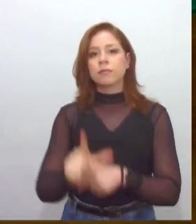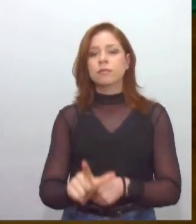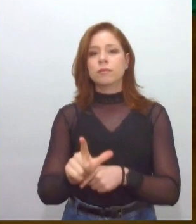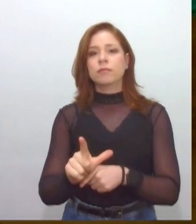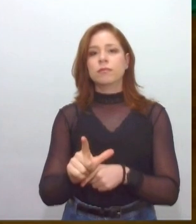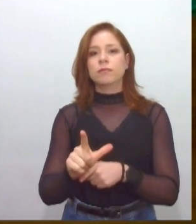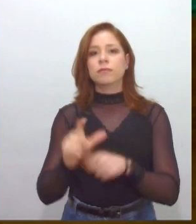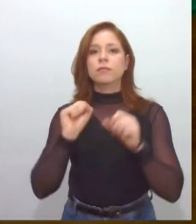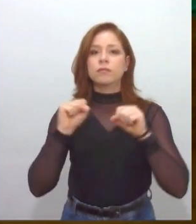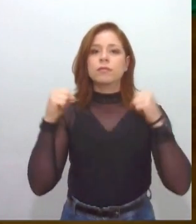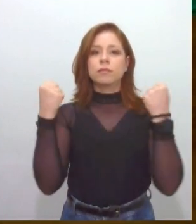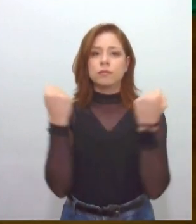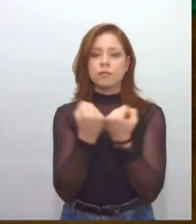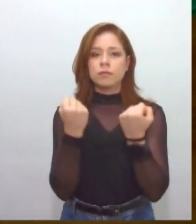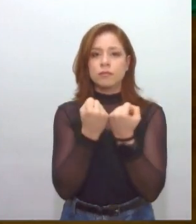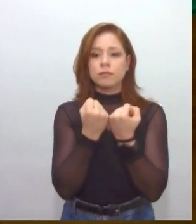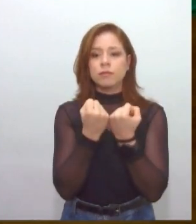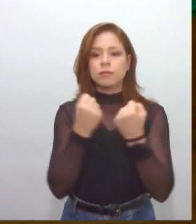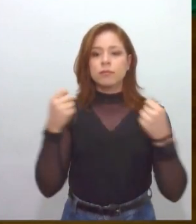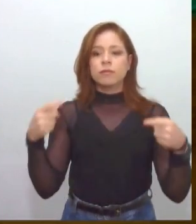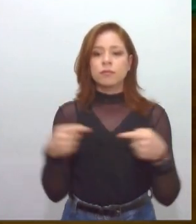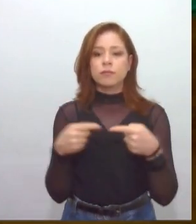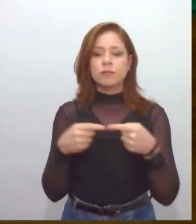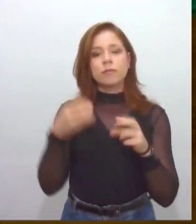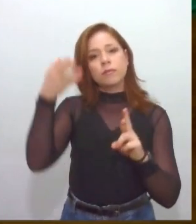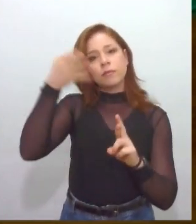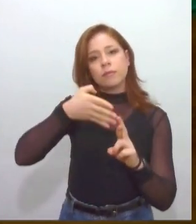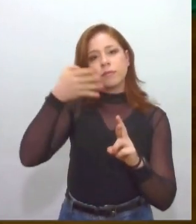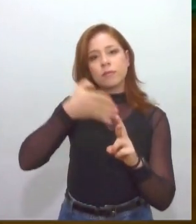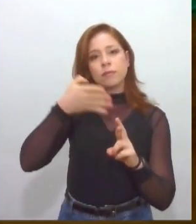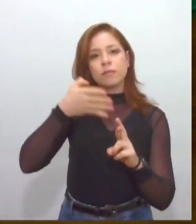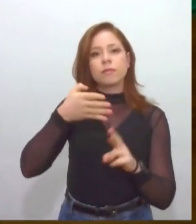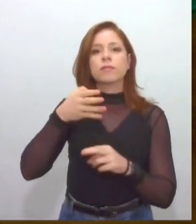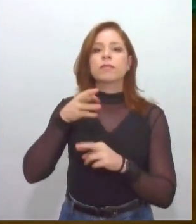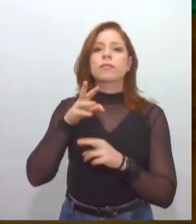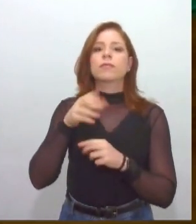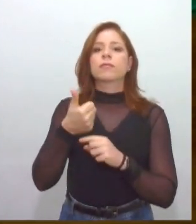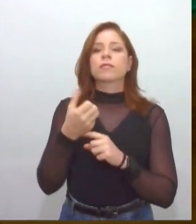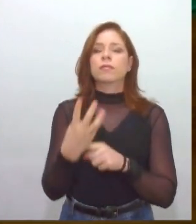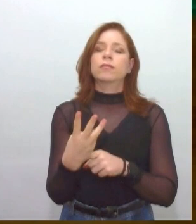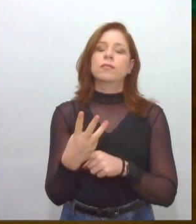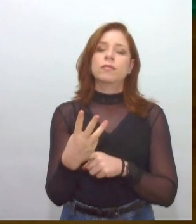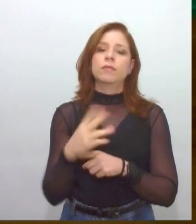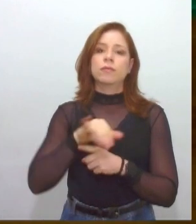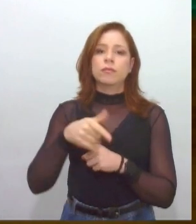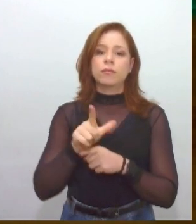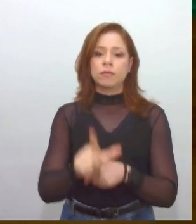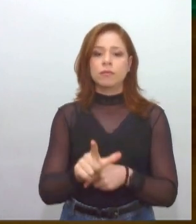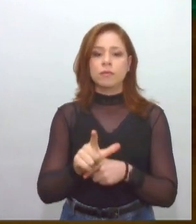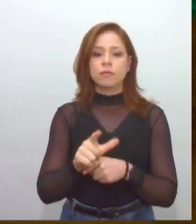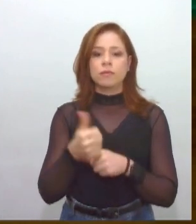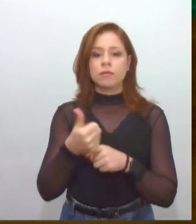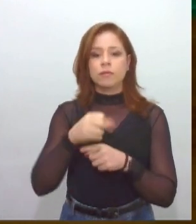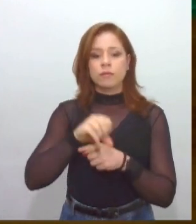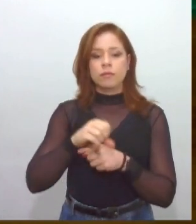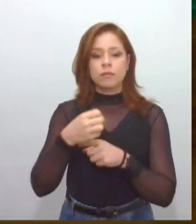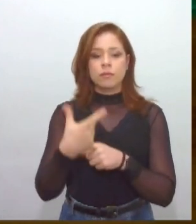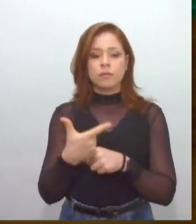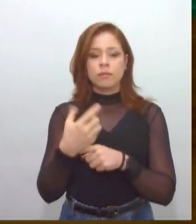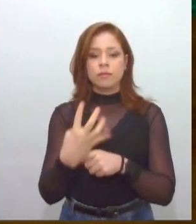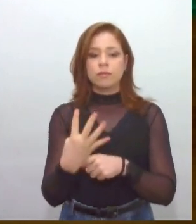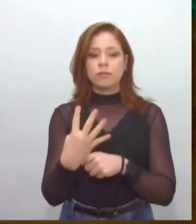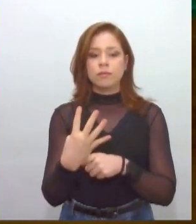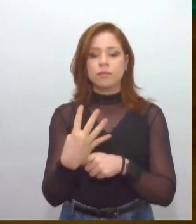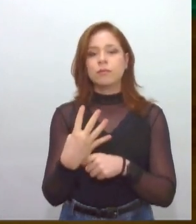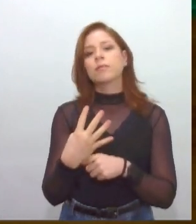ao centenário de 13 de julho, com o tema A Revolta de 13 de julho, em 1924. Na sexta-feira,